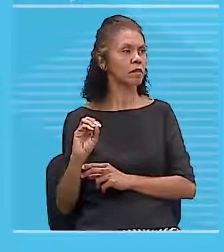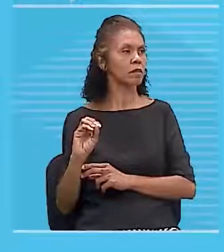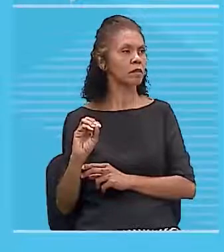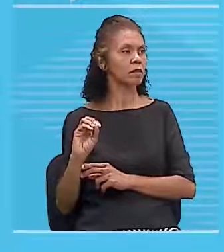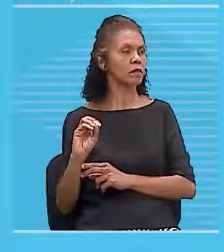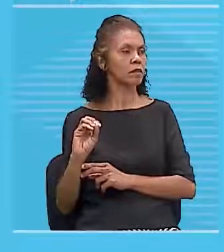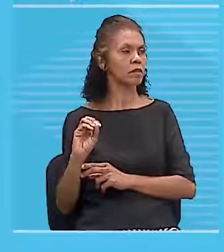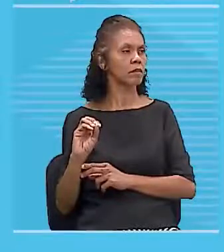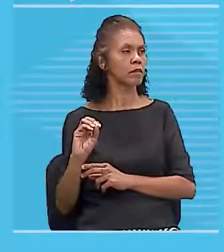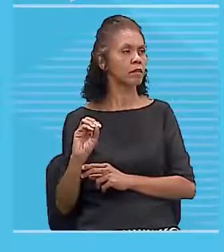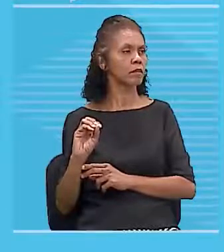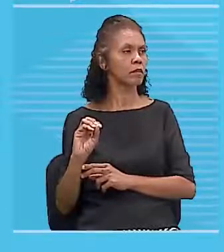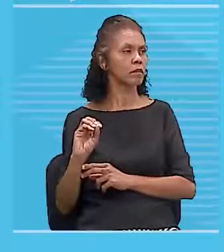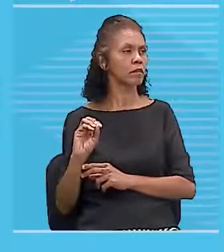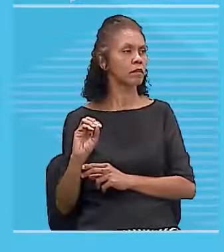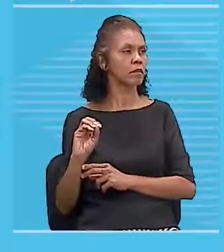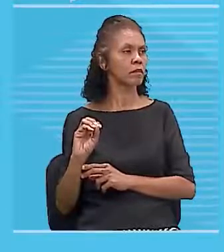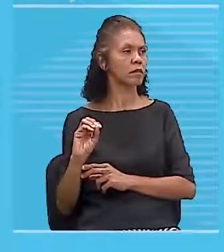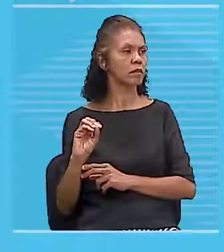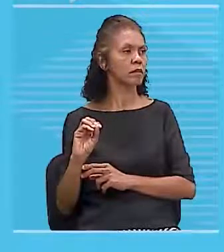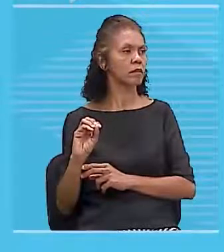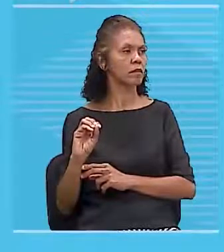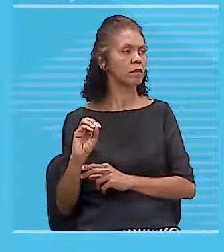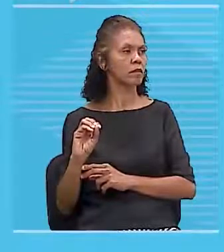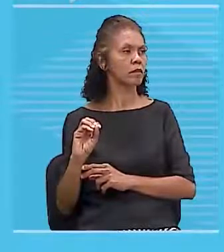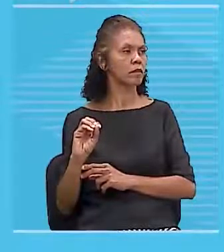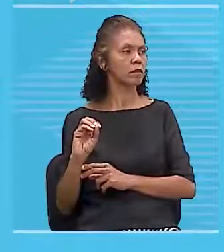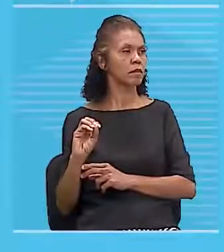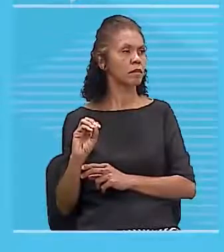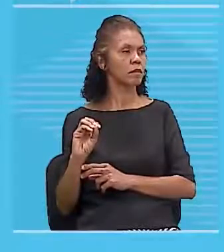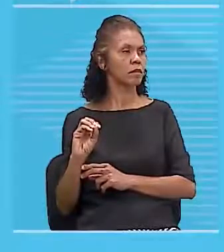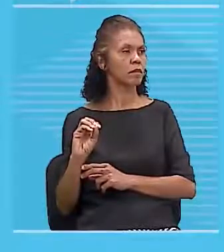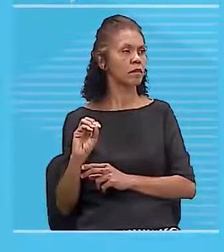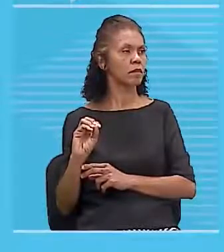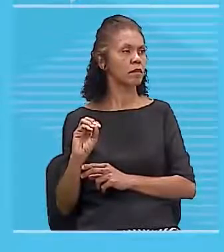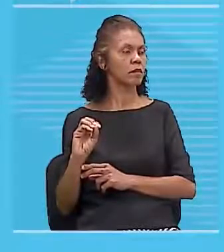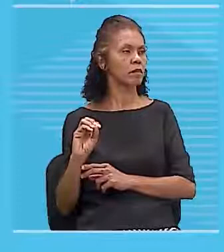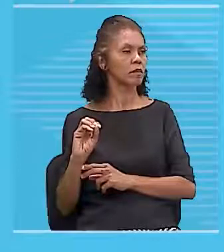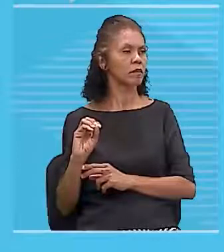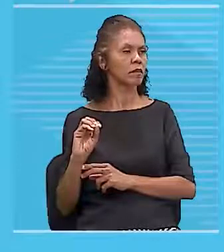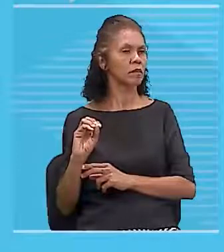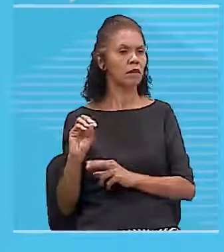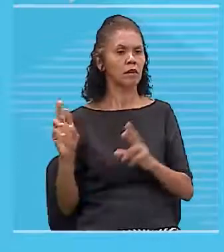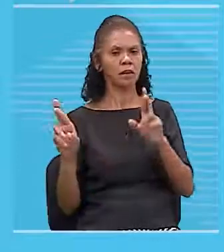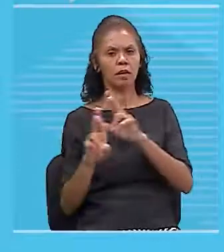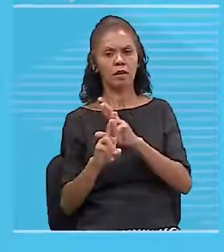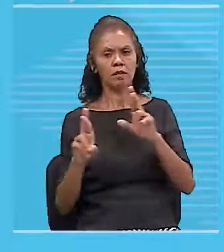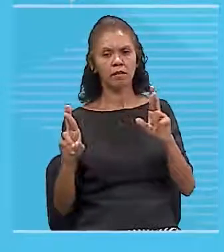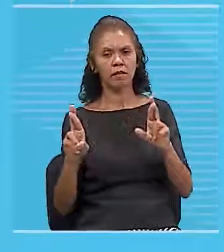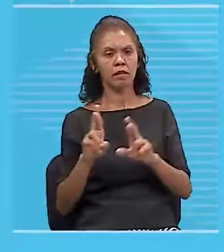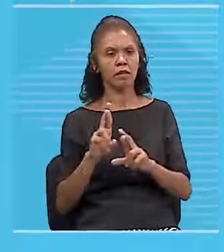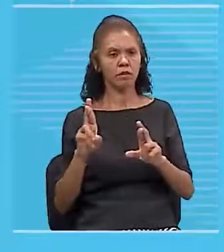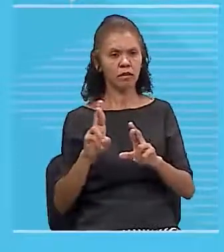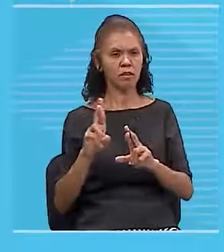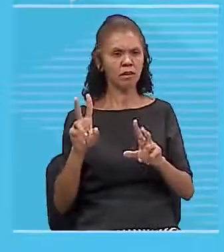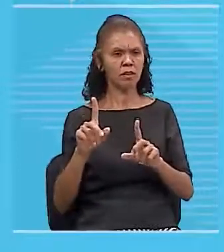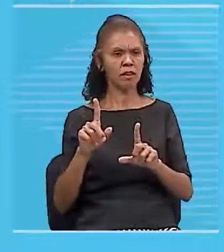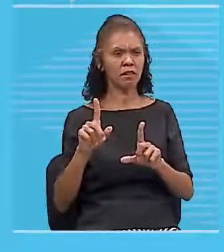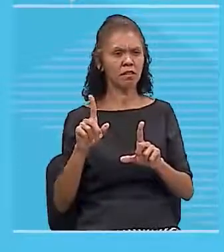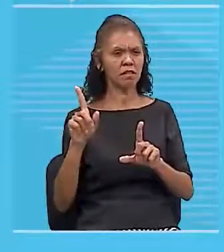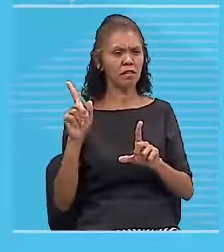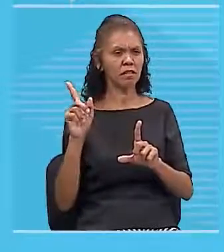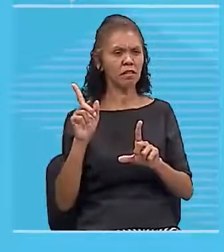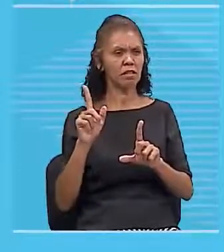associada ao eixo cartesiano. Lembra lá do X e do Y,